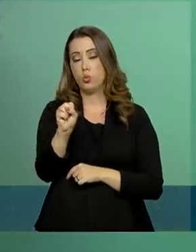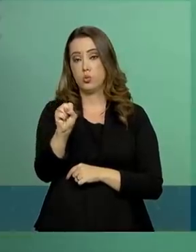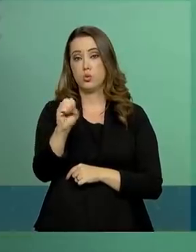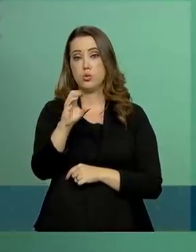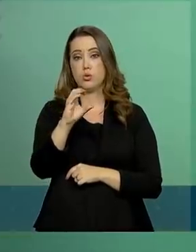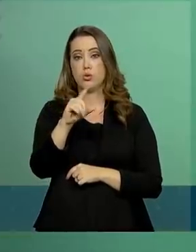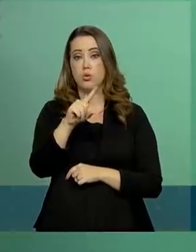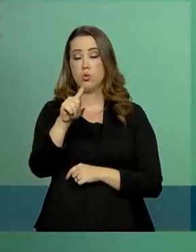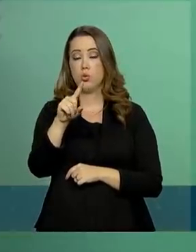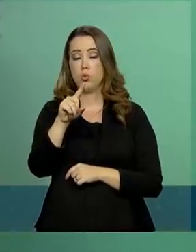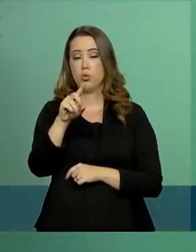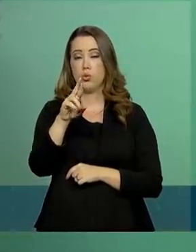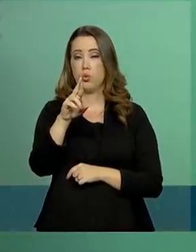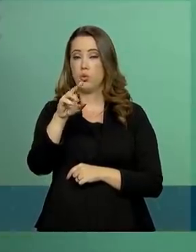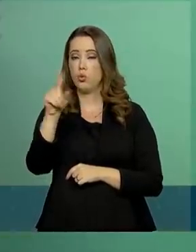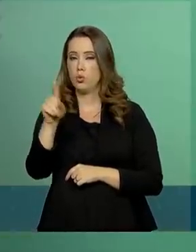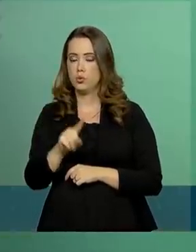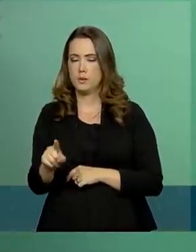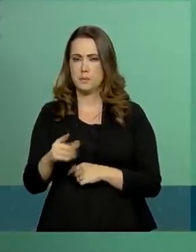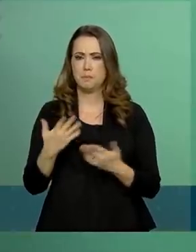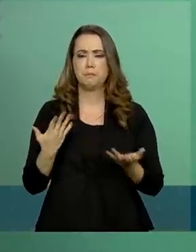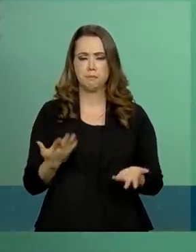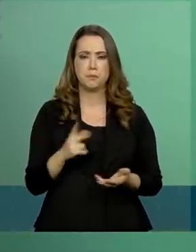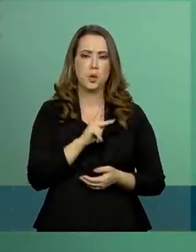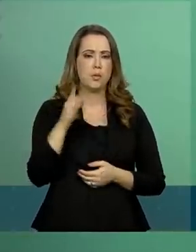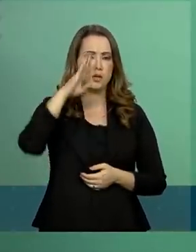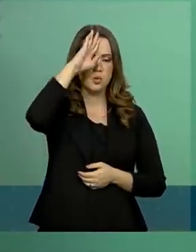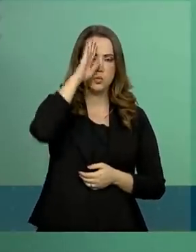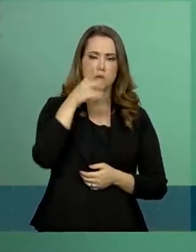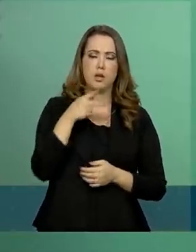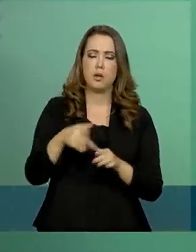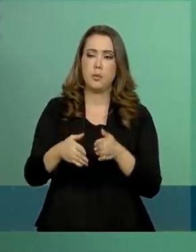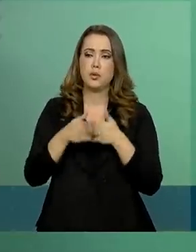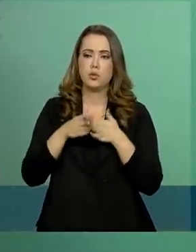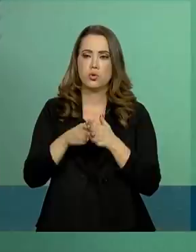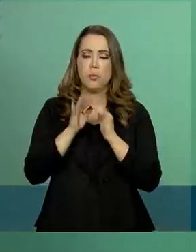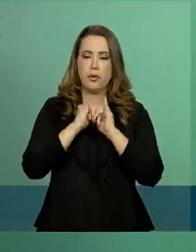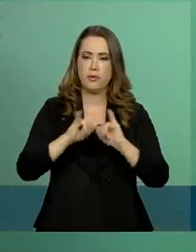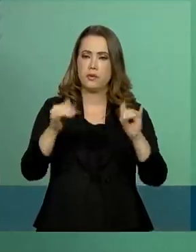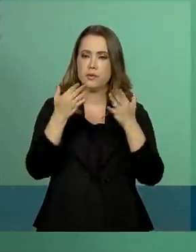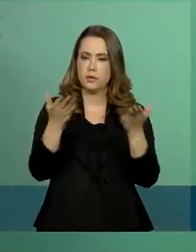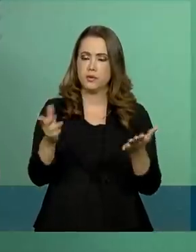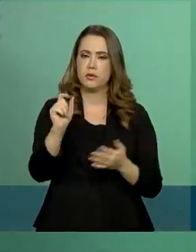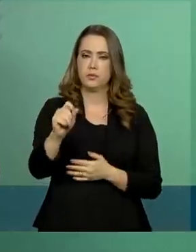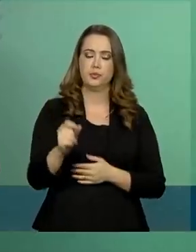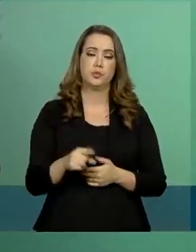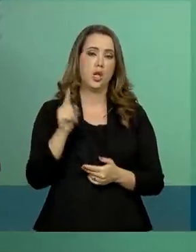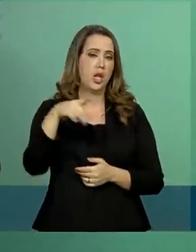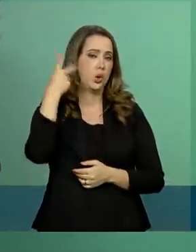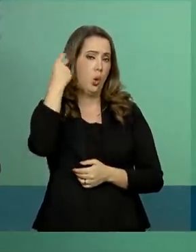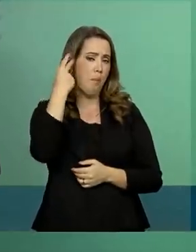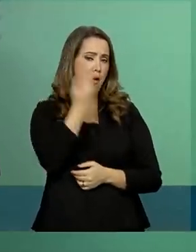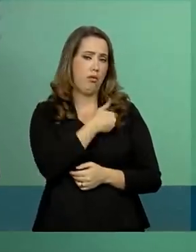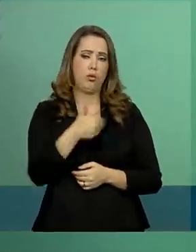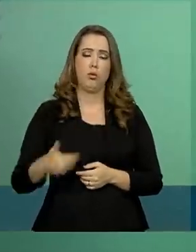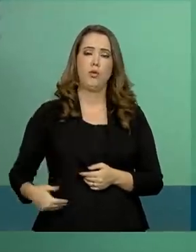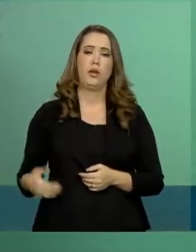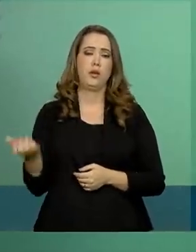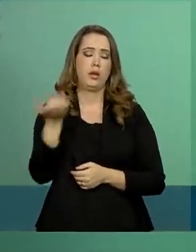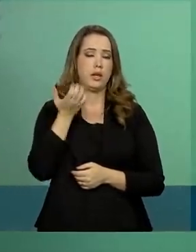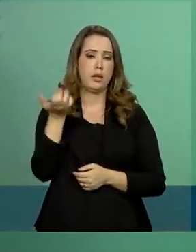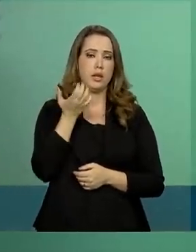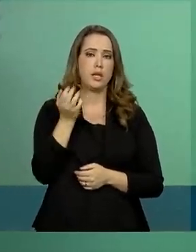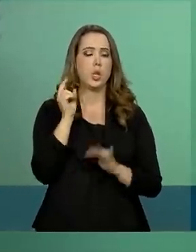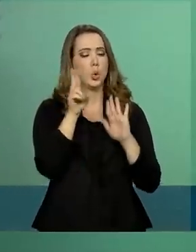O senhor presidente pediu-me para adiantar-lhes que, naturalmente, governo há de estabelecer